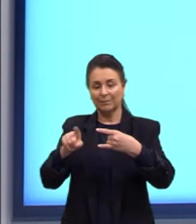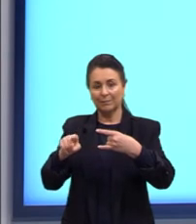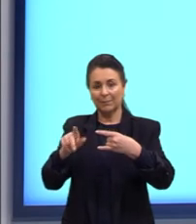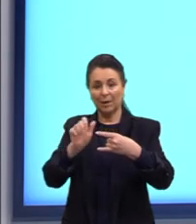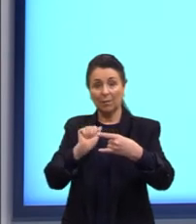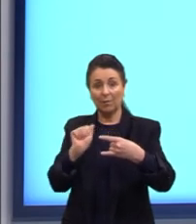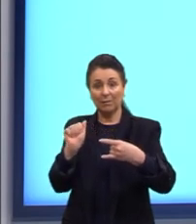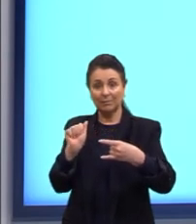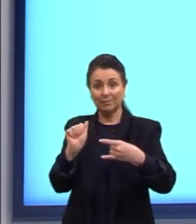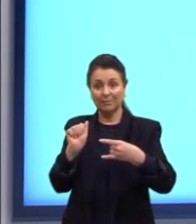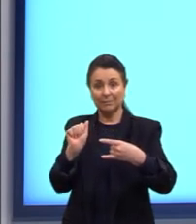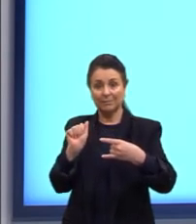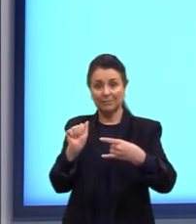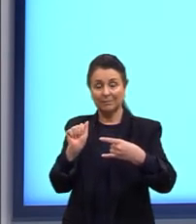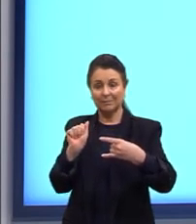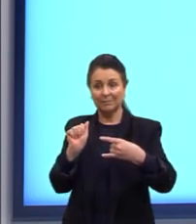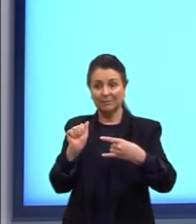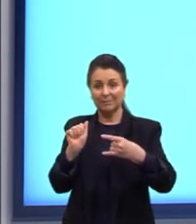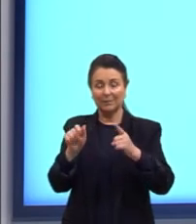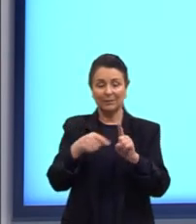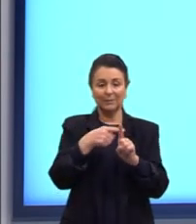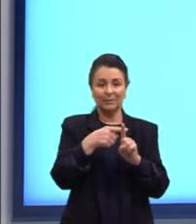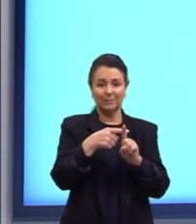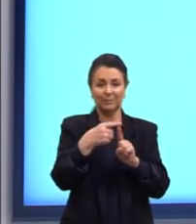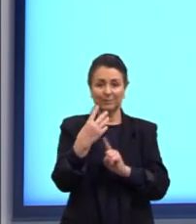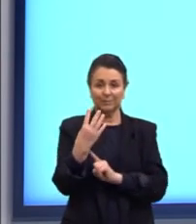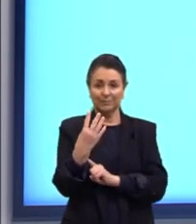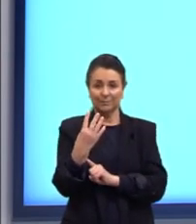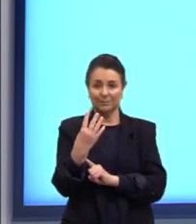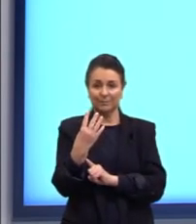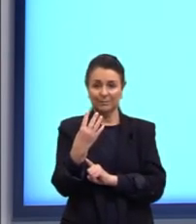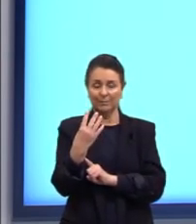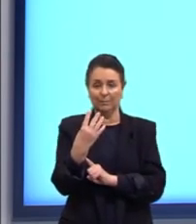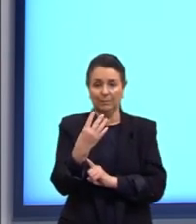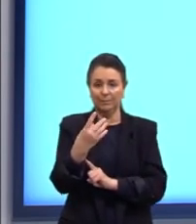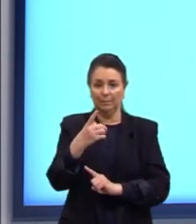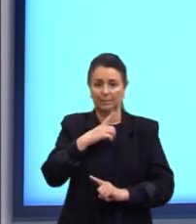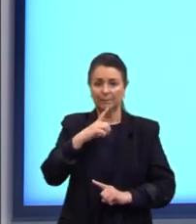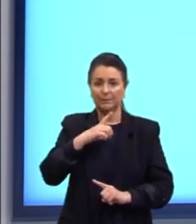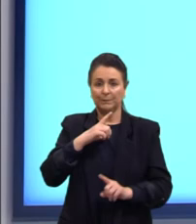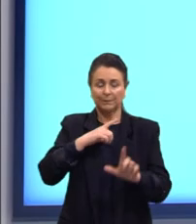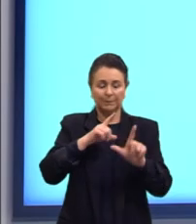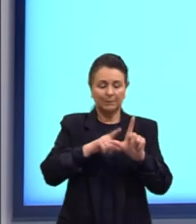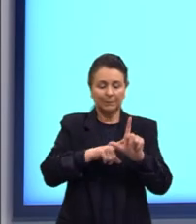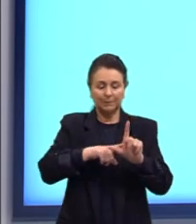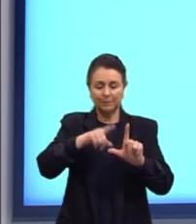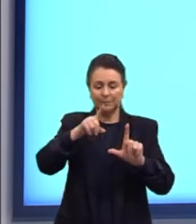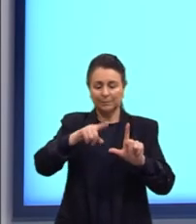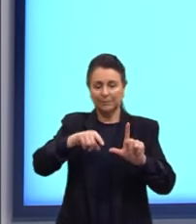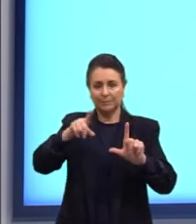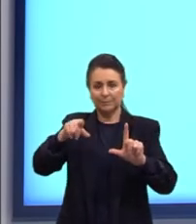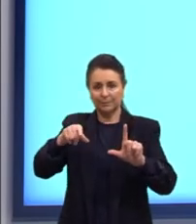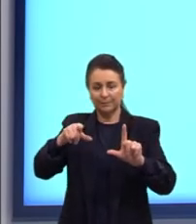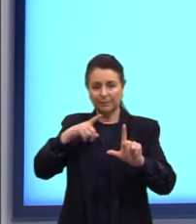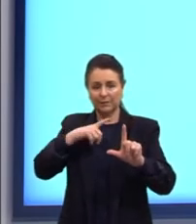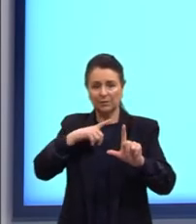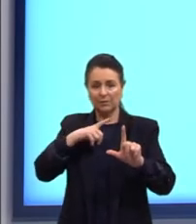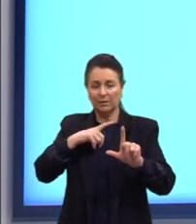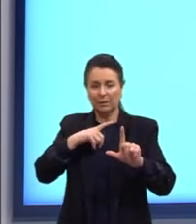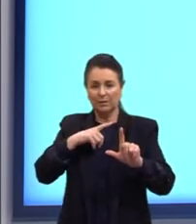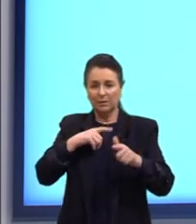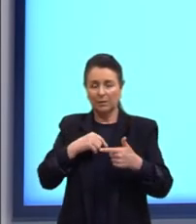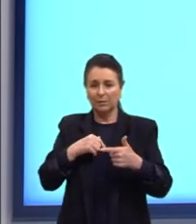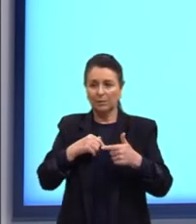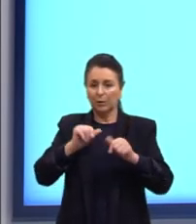A então aqui seria mais 4 se gente o gráfico ele tivesse né de certa forma